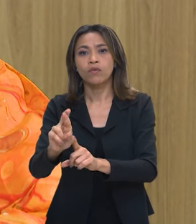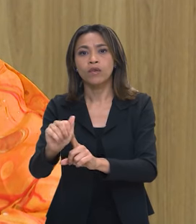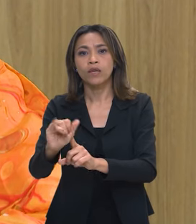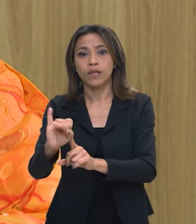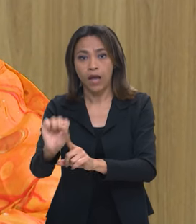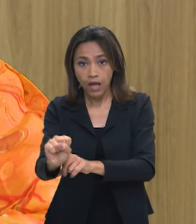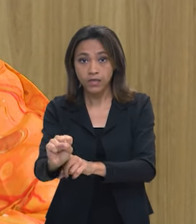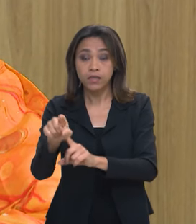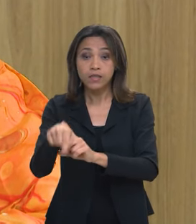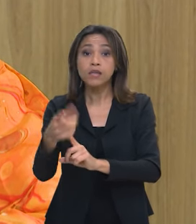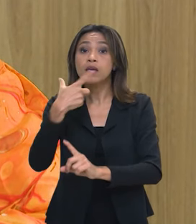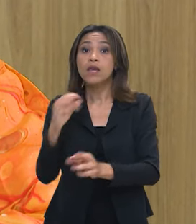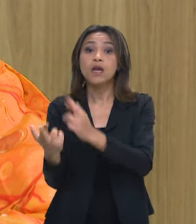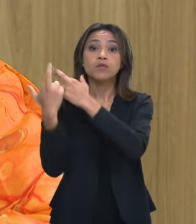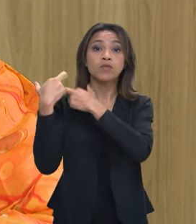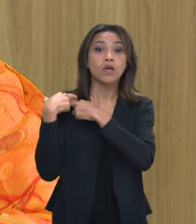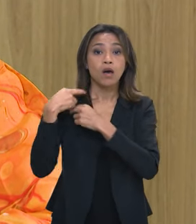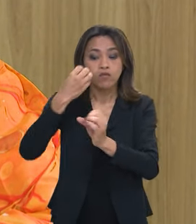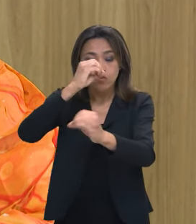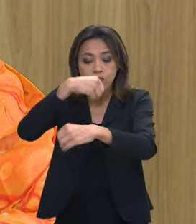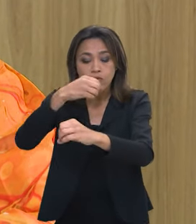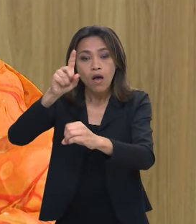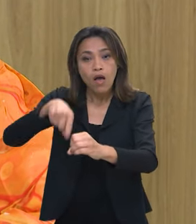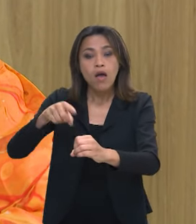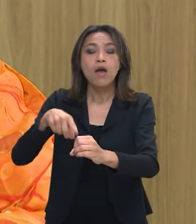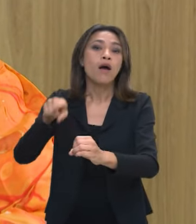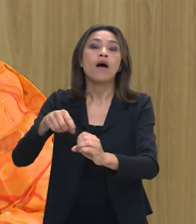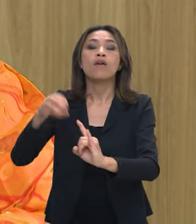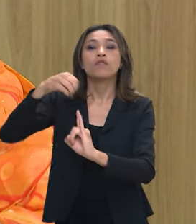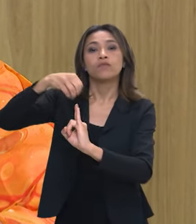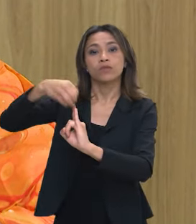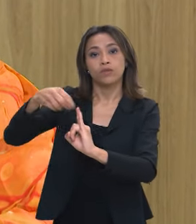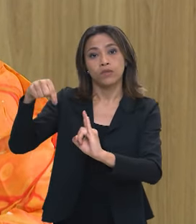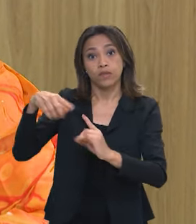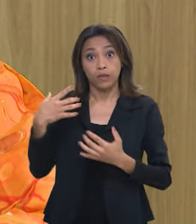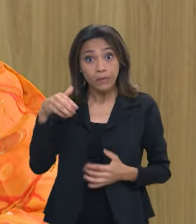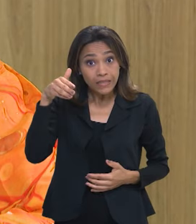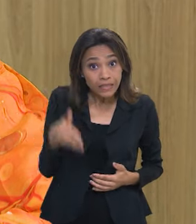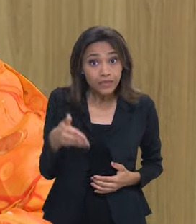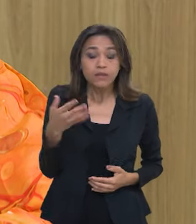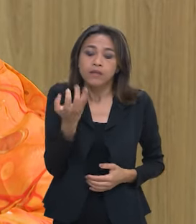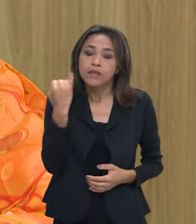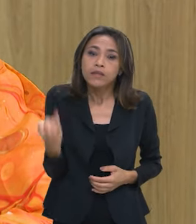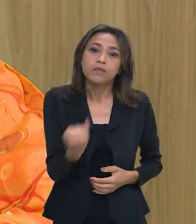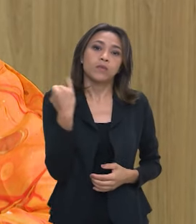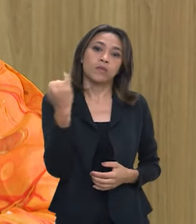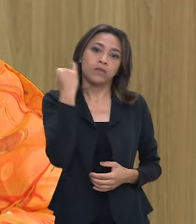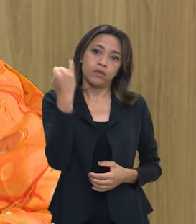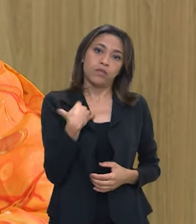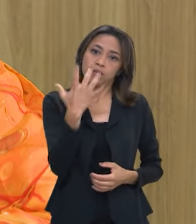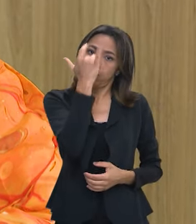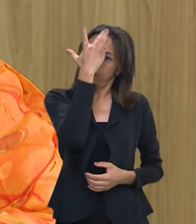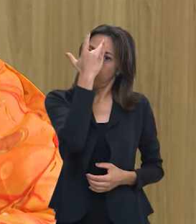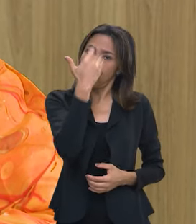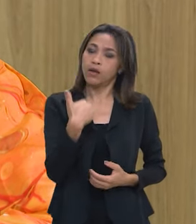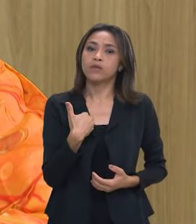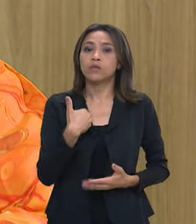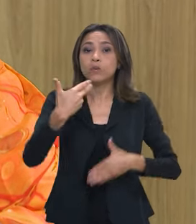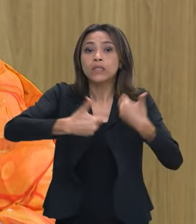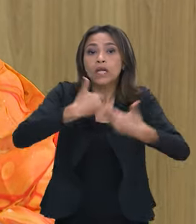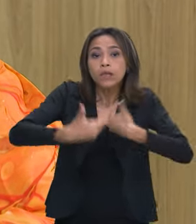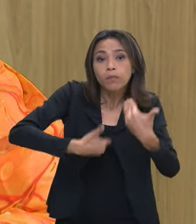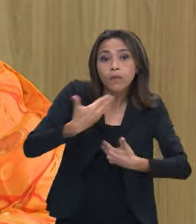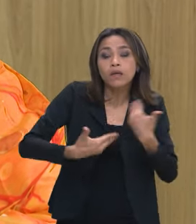produção de farmanguinhos laboratório da Fiocruz então essa é uma medida muito importante para facilitar o